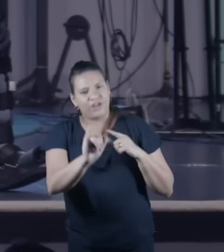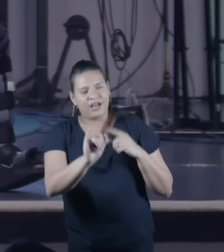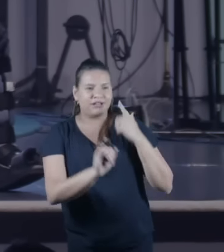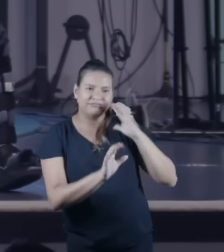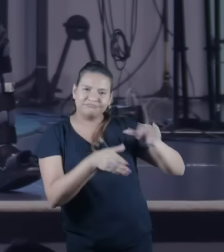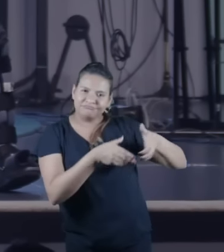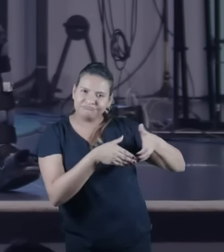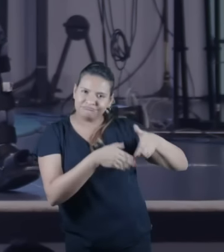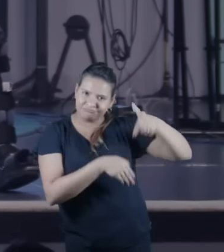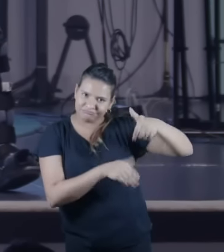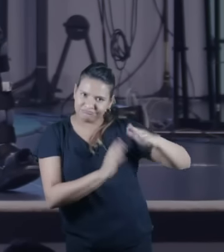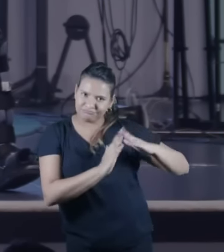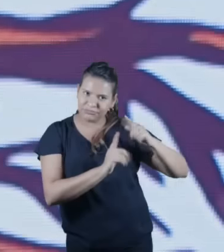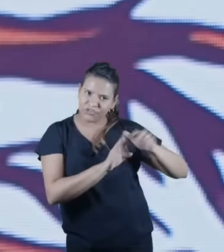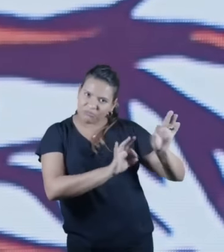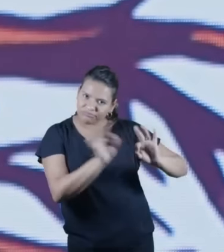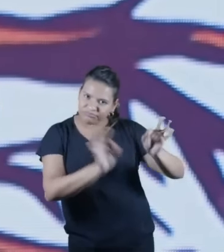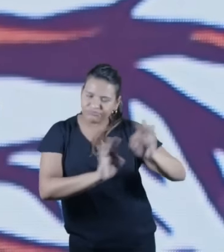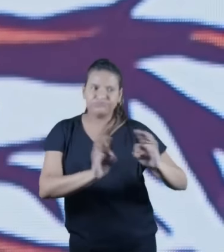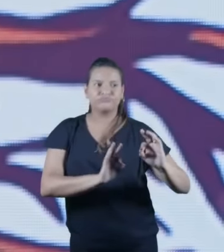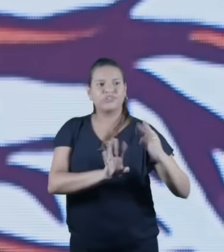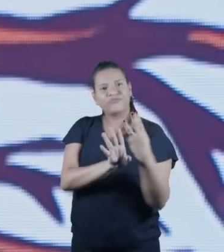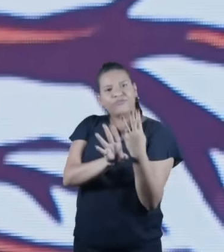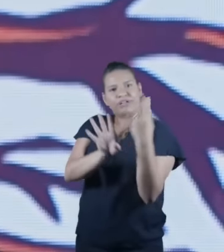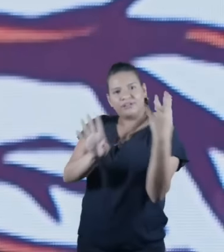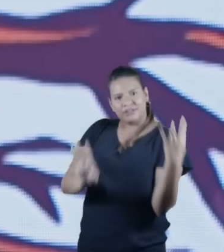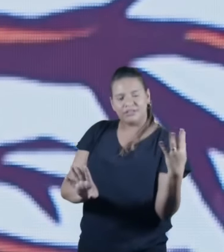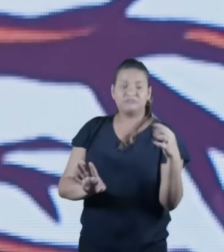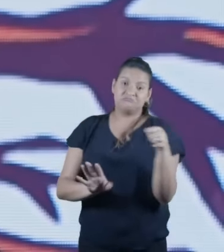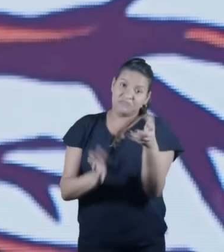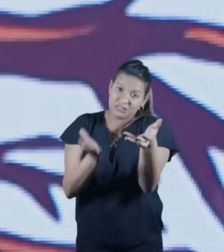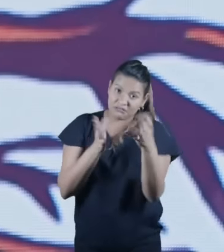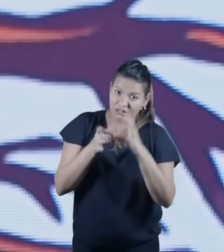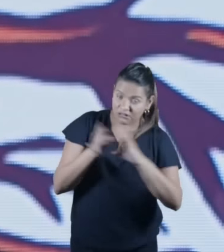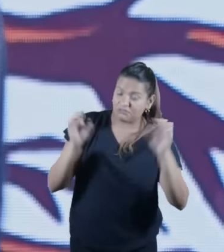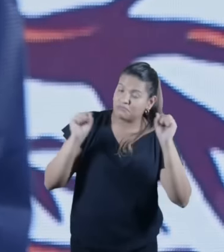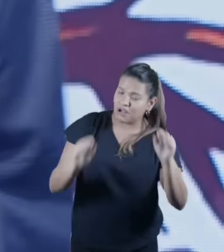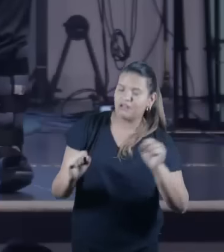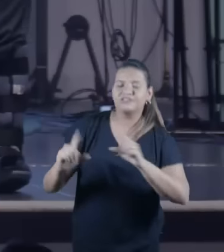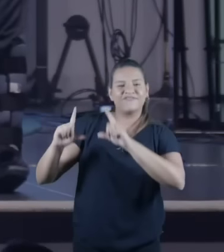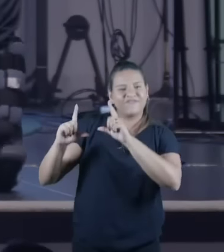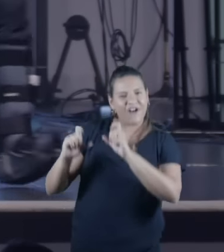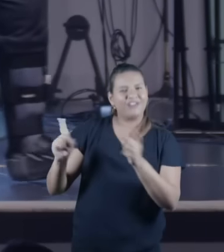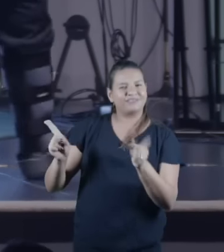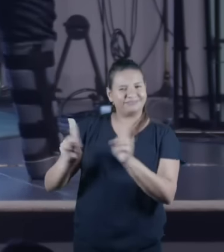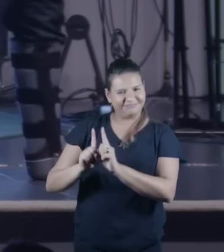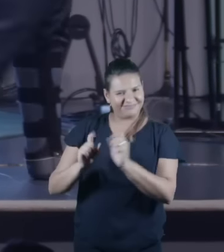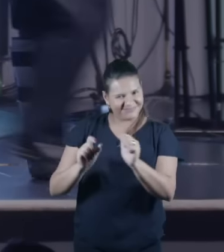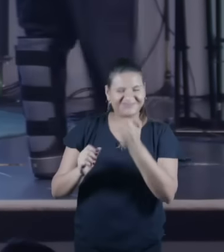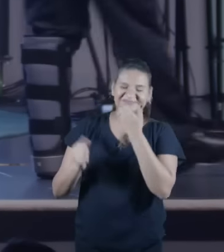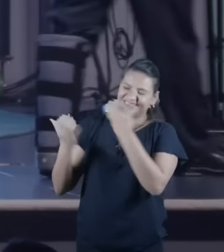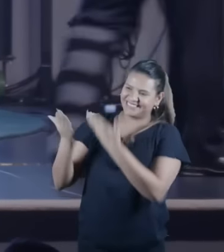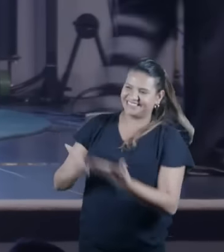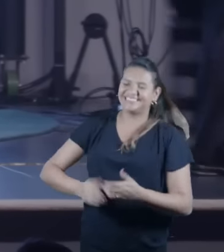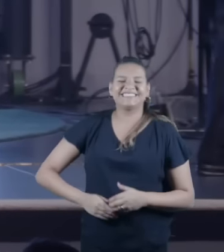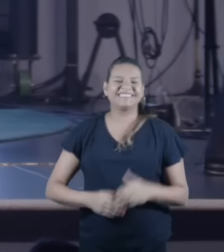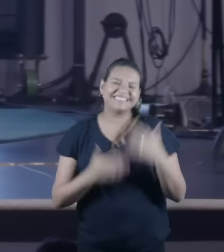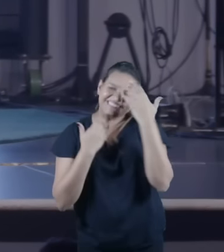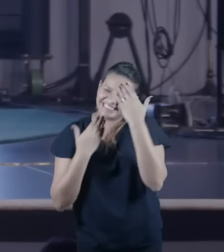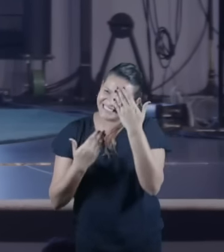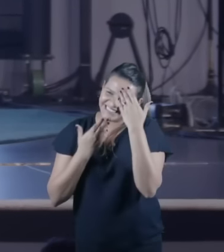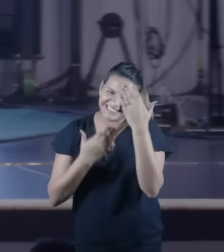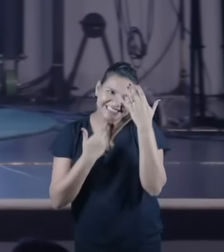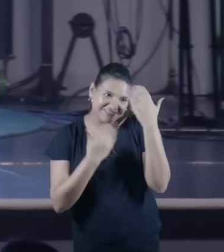Então, procure ser breve para que todo mundo possa fazer a sua foto e daí por diante. Tá bom? Seja bem-vinda. Muito obrigada.